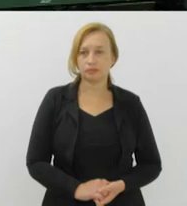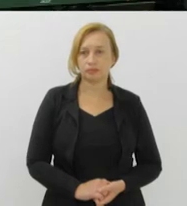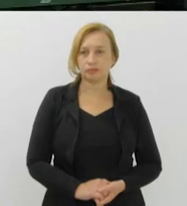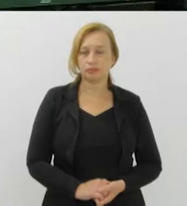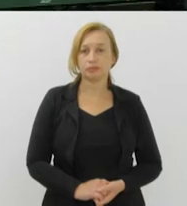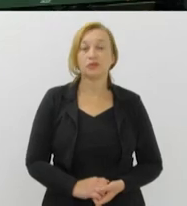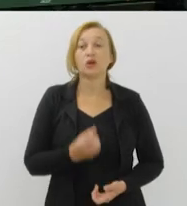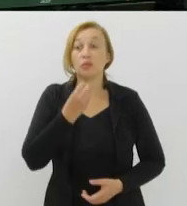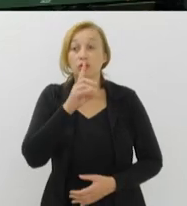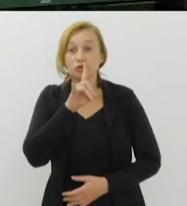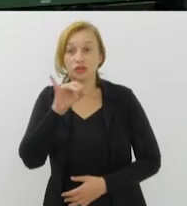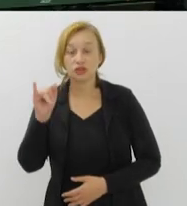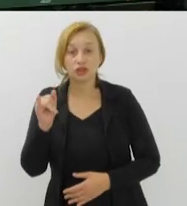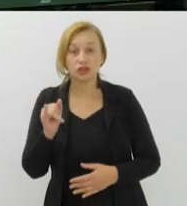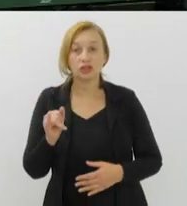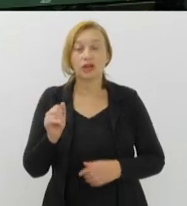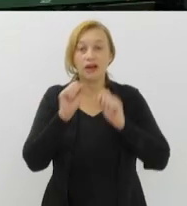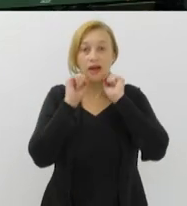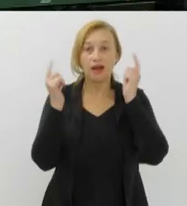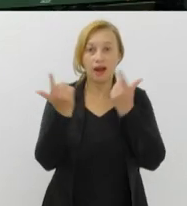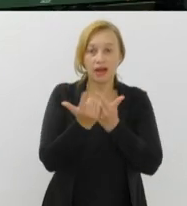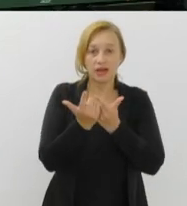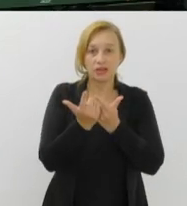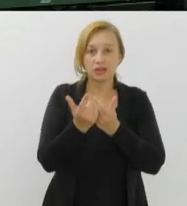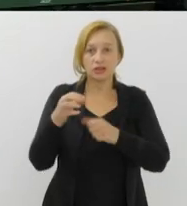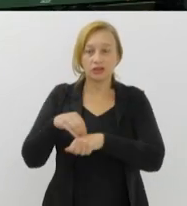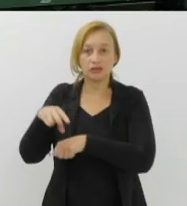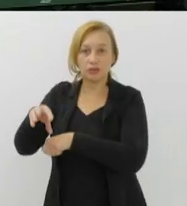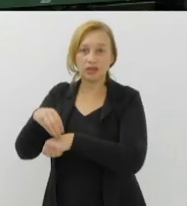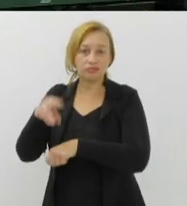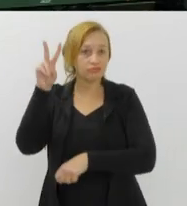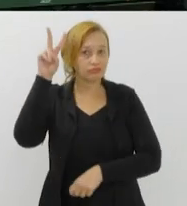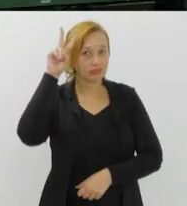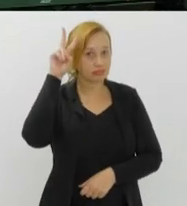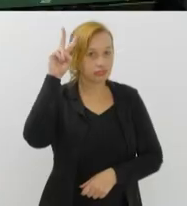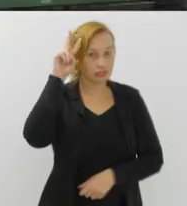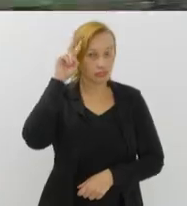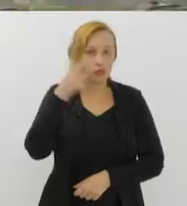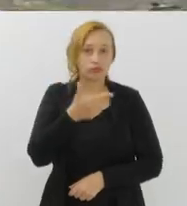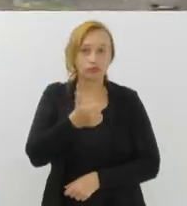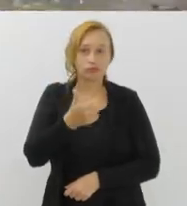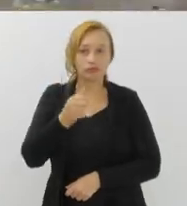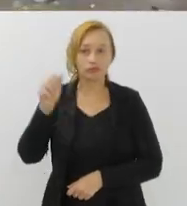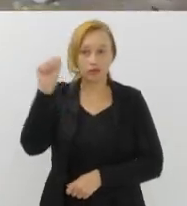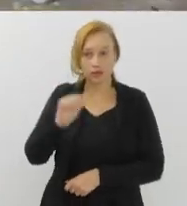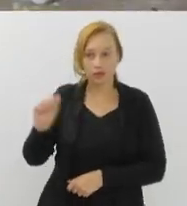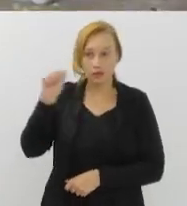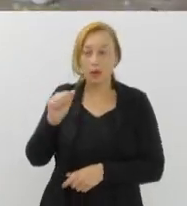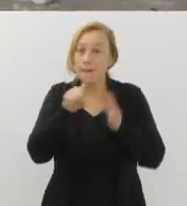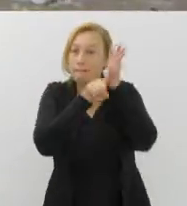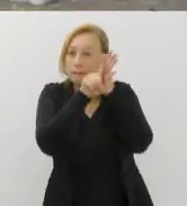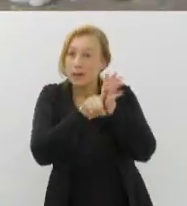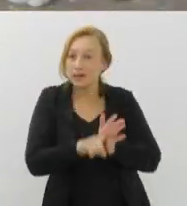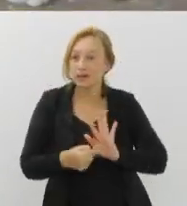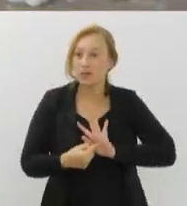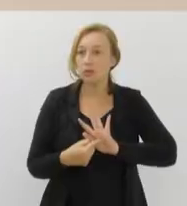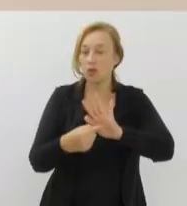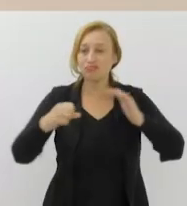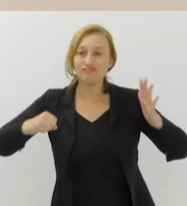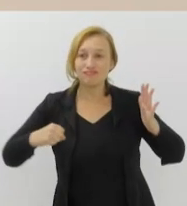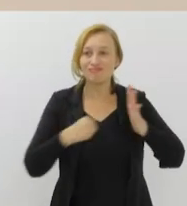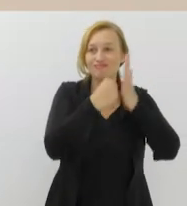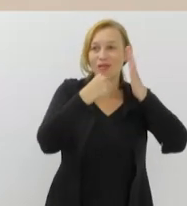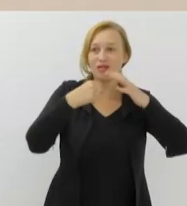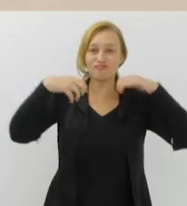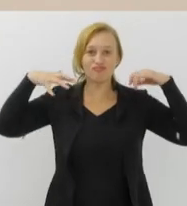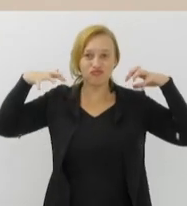O Bom Dia Alerj traz os seguintes destaques nesta segunda-feira, 12 de agosto. Pesquisa revela, impacto climático